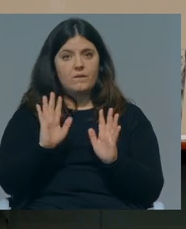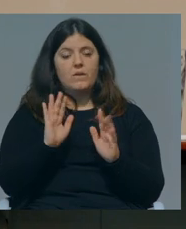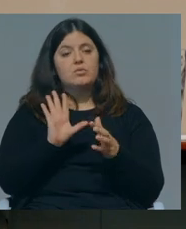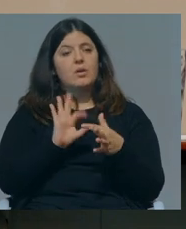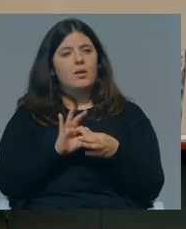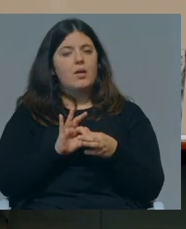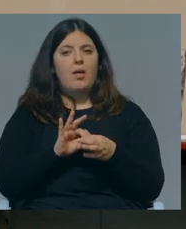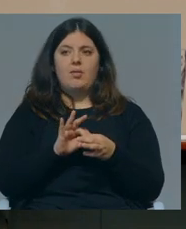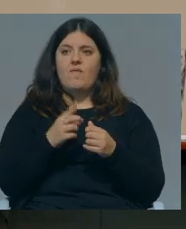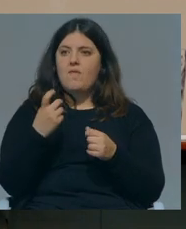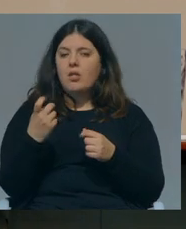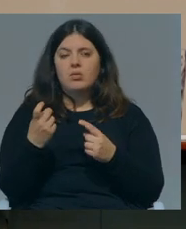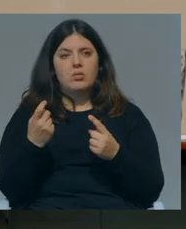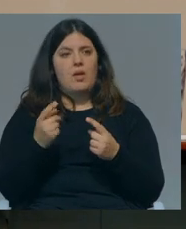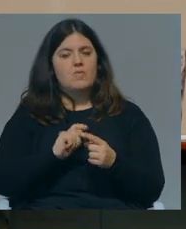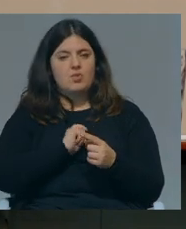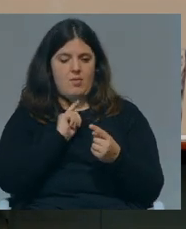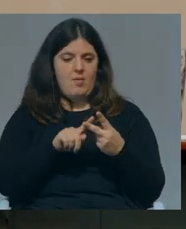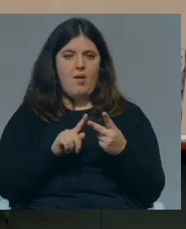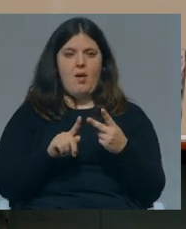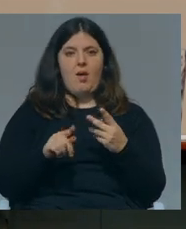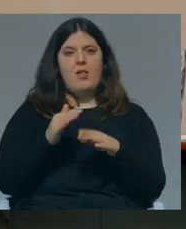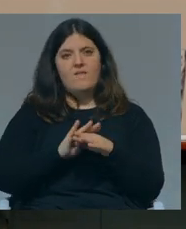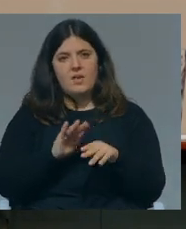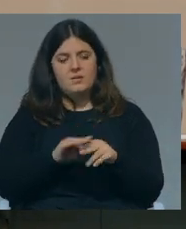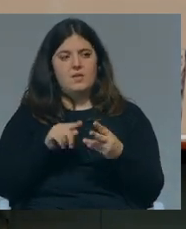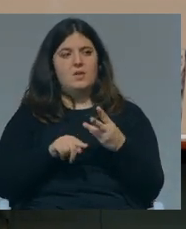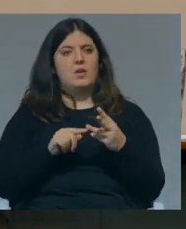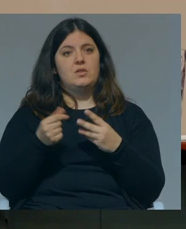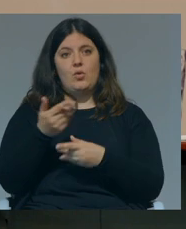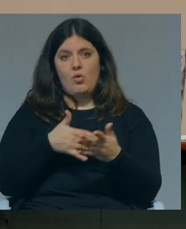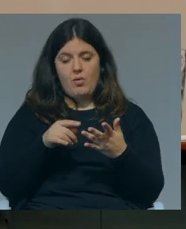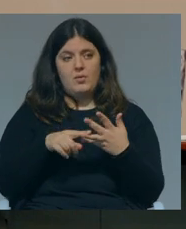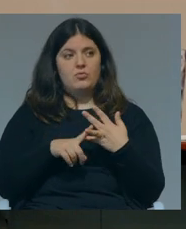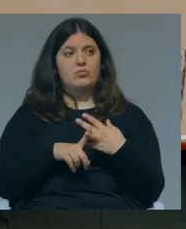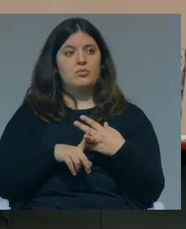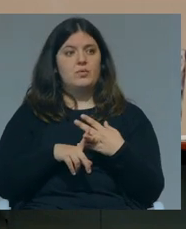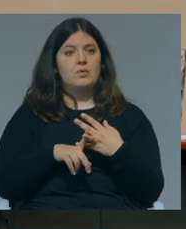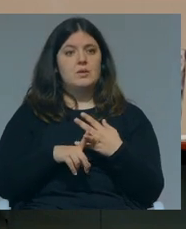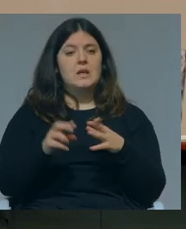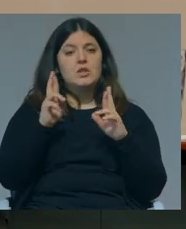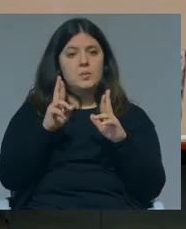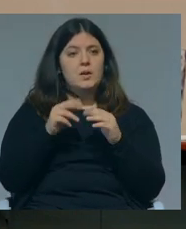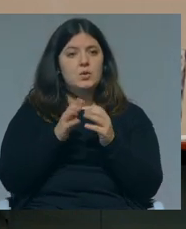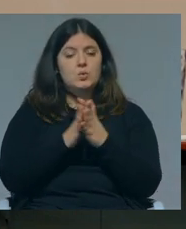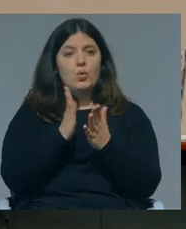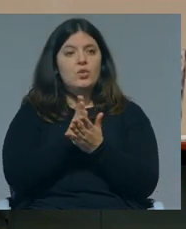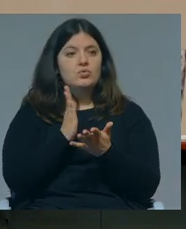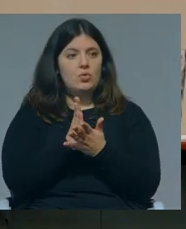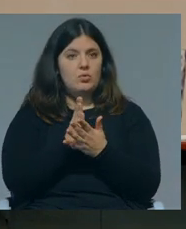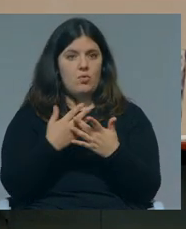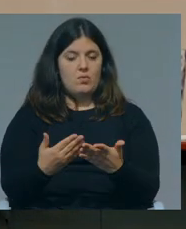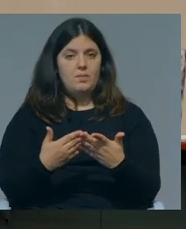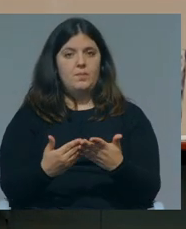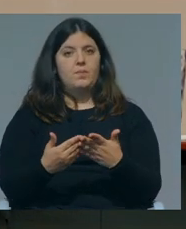nível de carências emocionais, carências afetivas, carências económicas e espera-se tudo na escola agora.